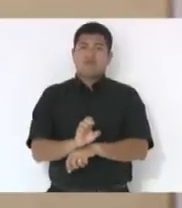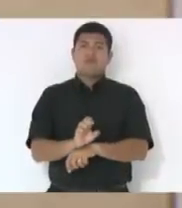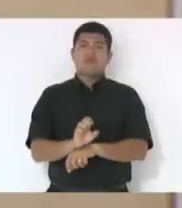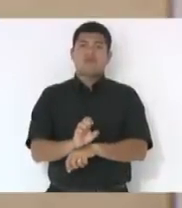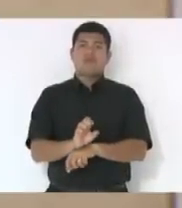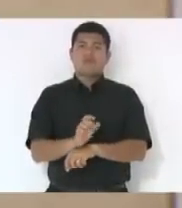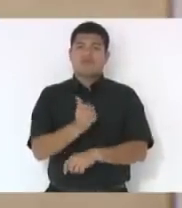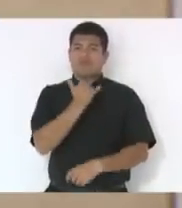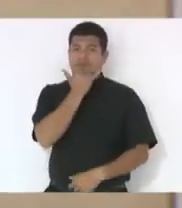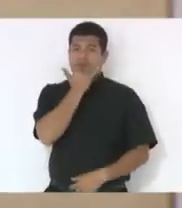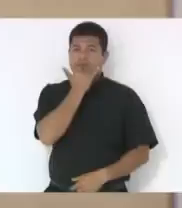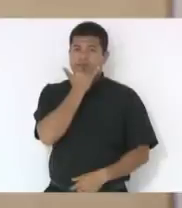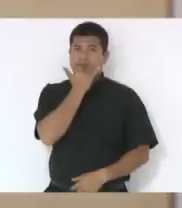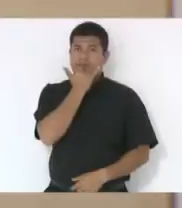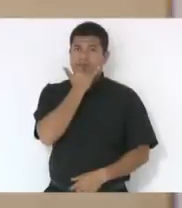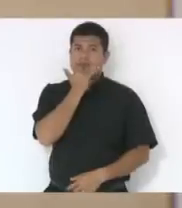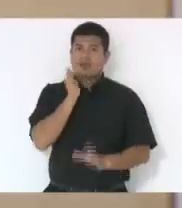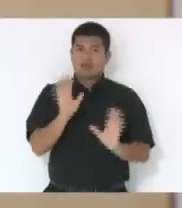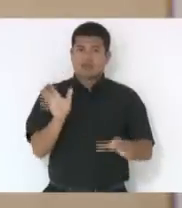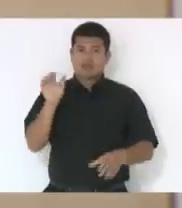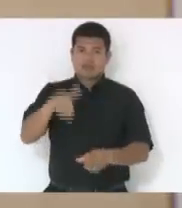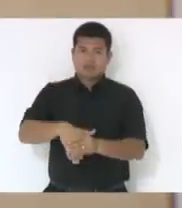Desculpa, já votamos.